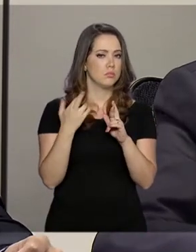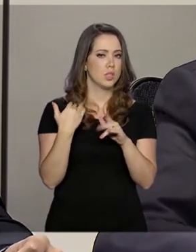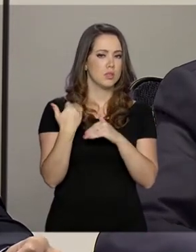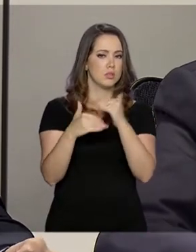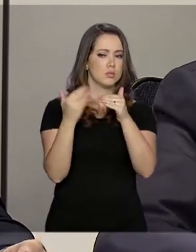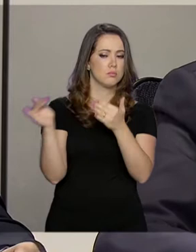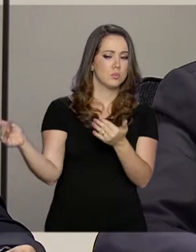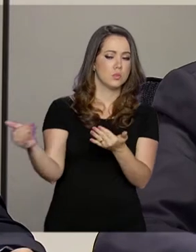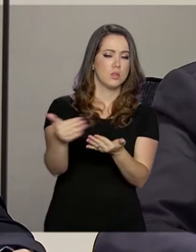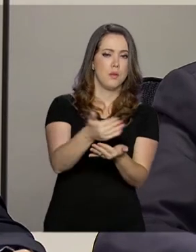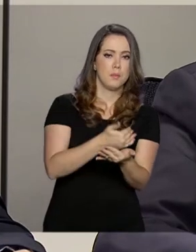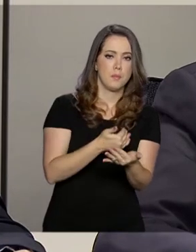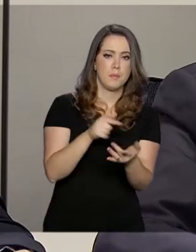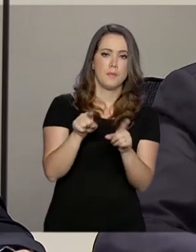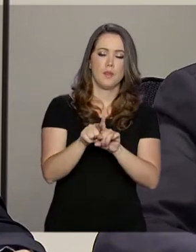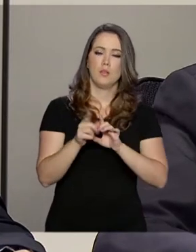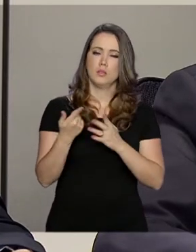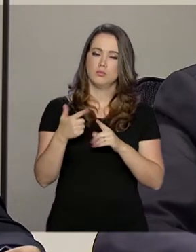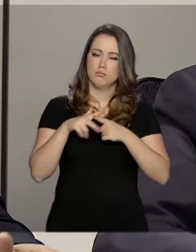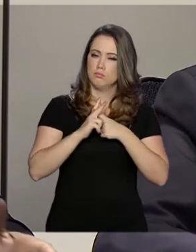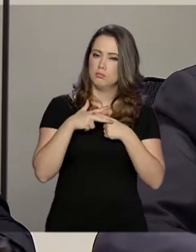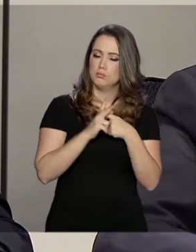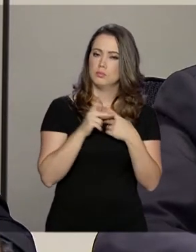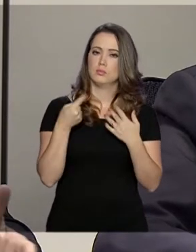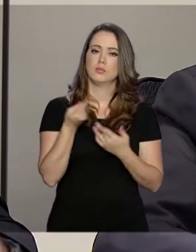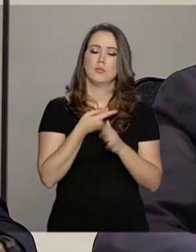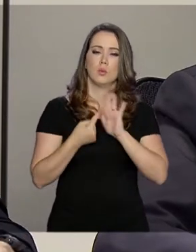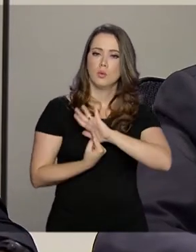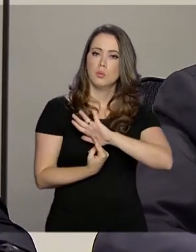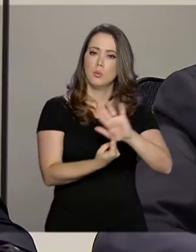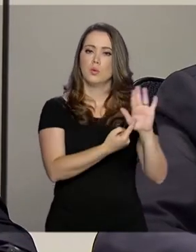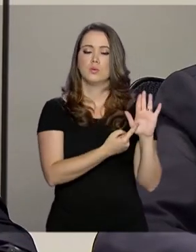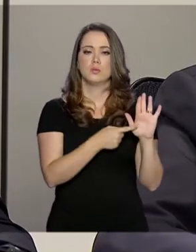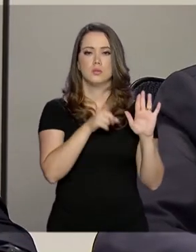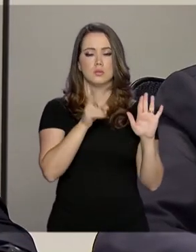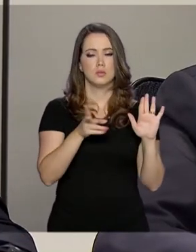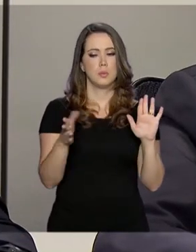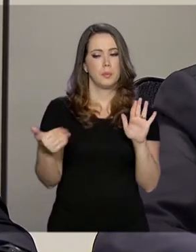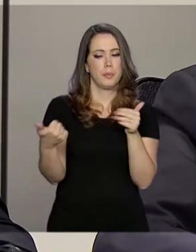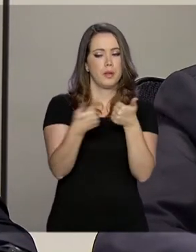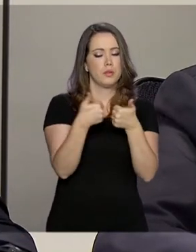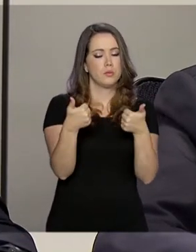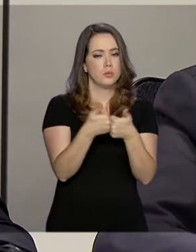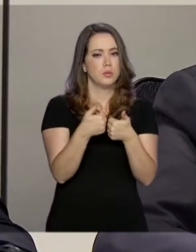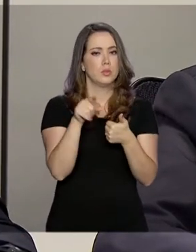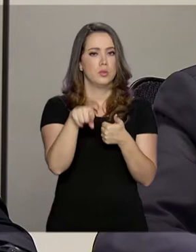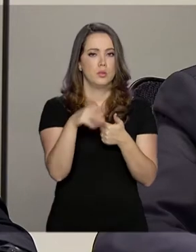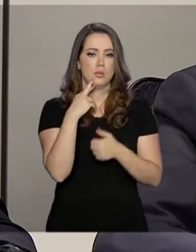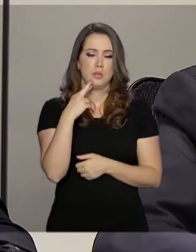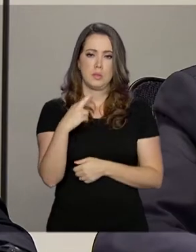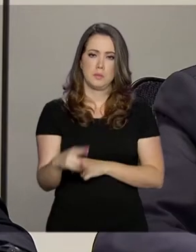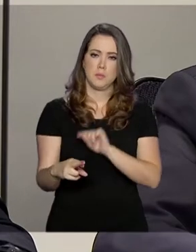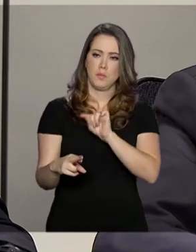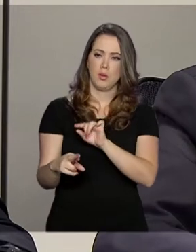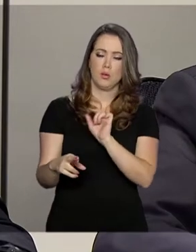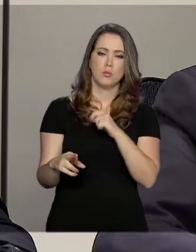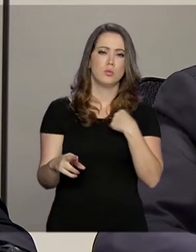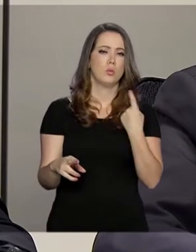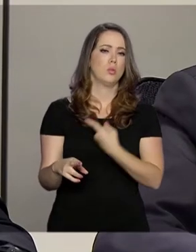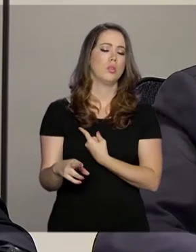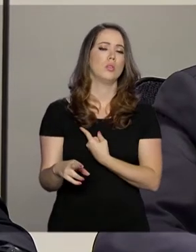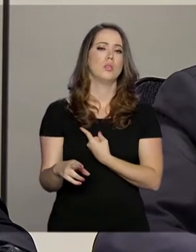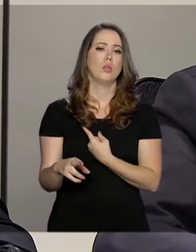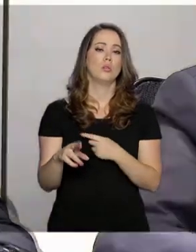projeção de receita e essa revisão mostrou uma proximidade muito grande do resultado com aquilo que nós